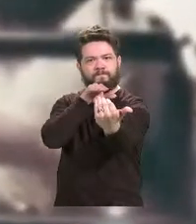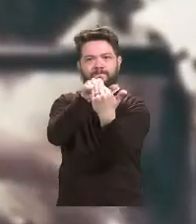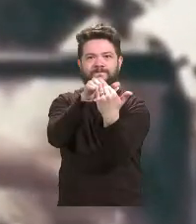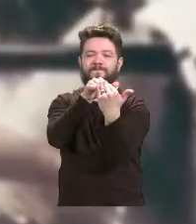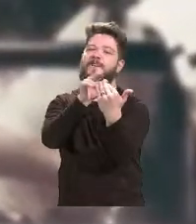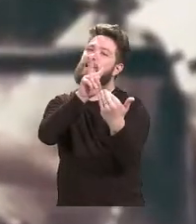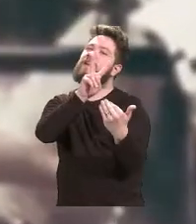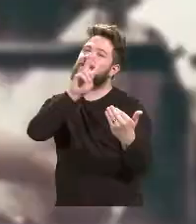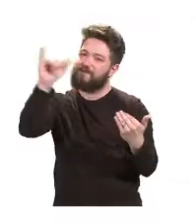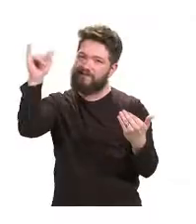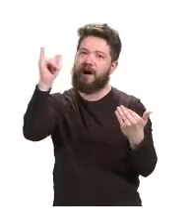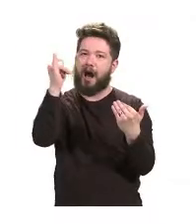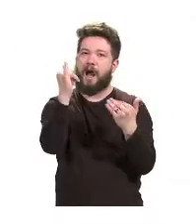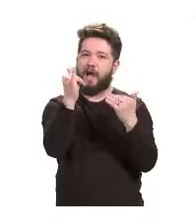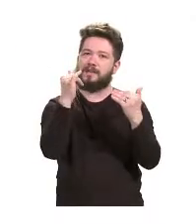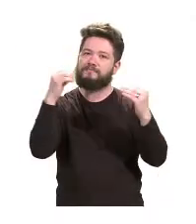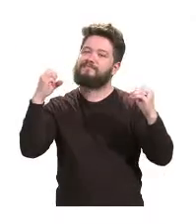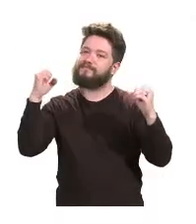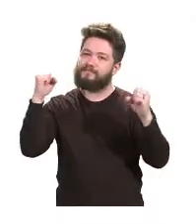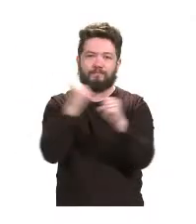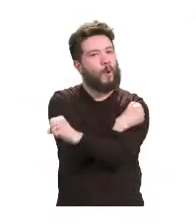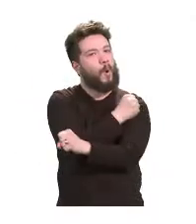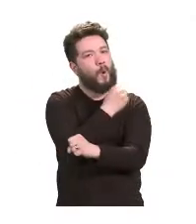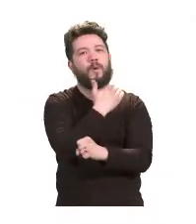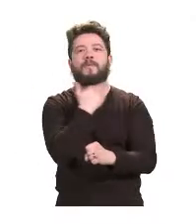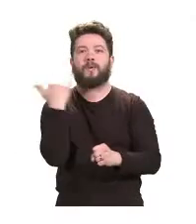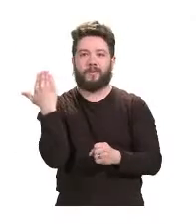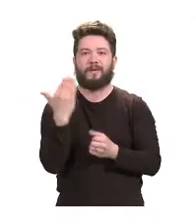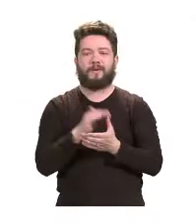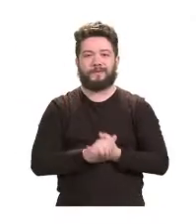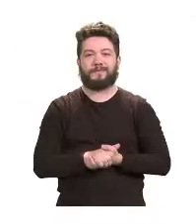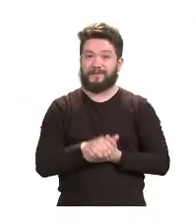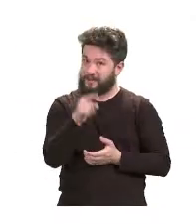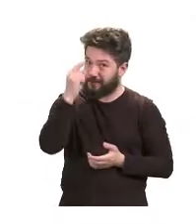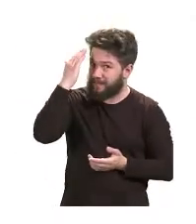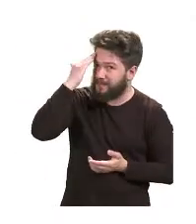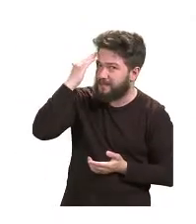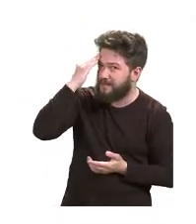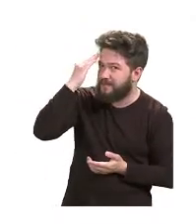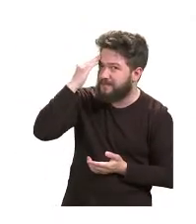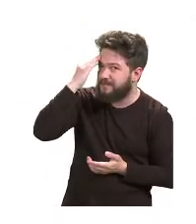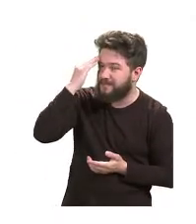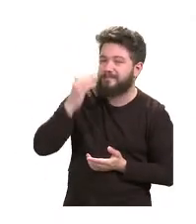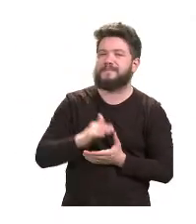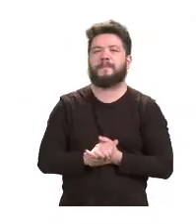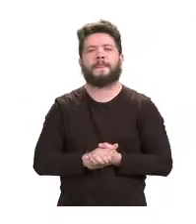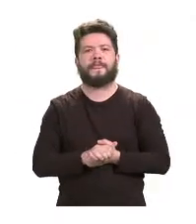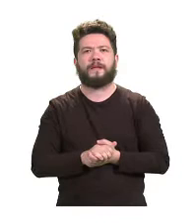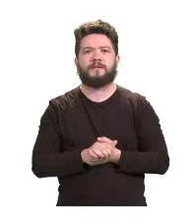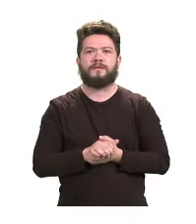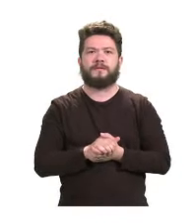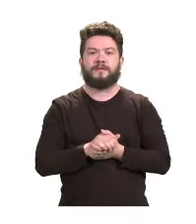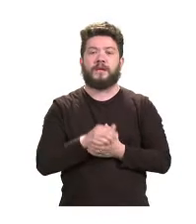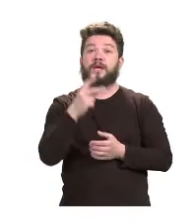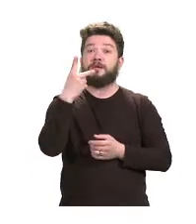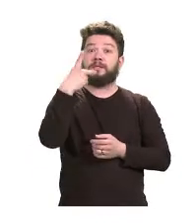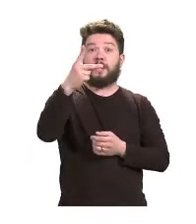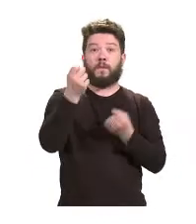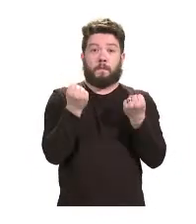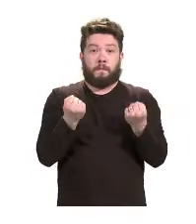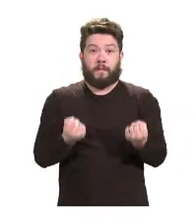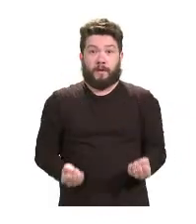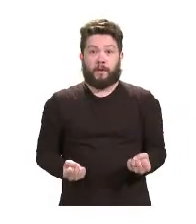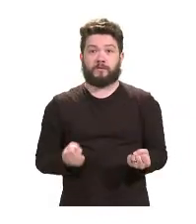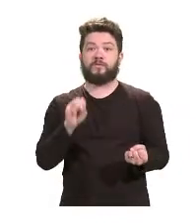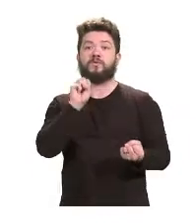pensou nisso? Você sabe quanto seria o seu peso, caso o carro batesse a 60 km por hora?